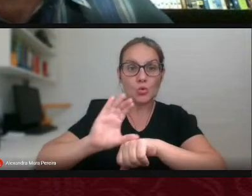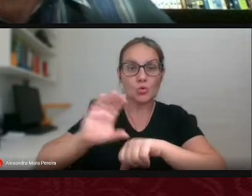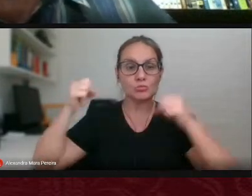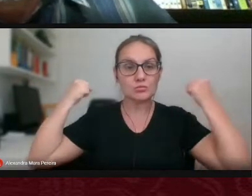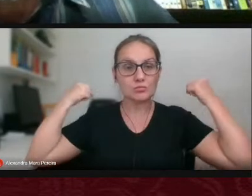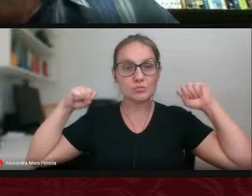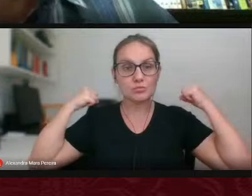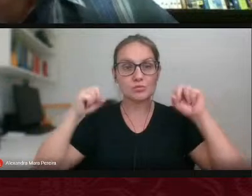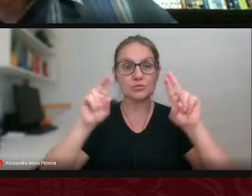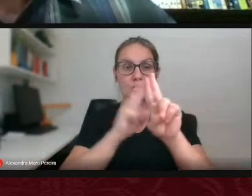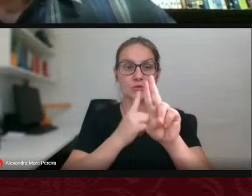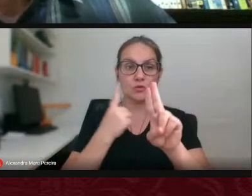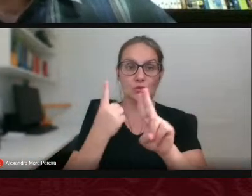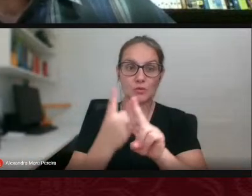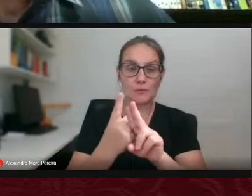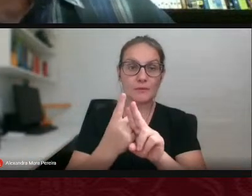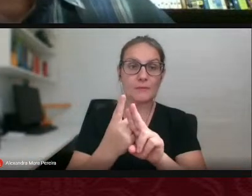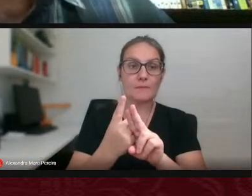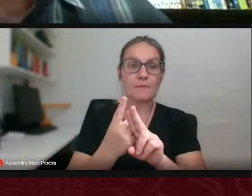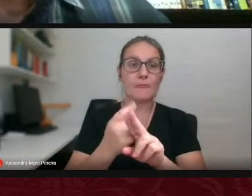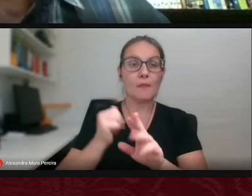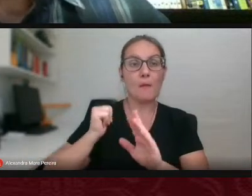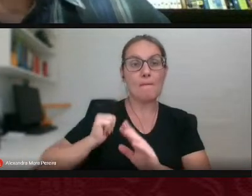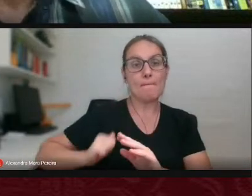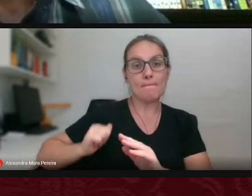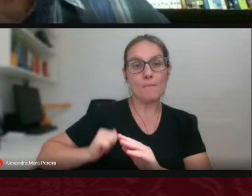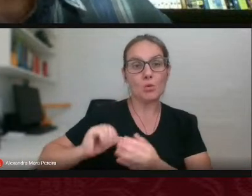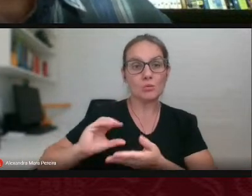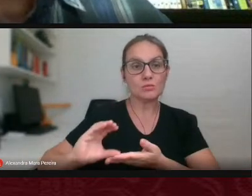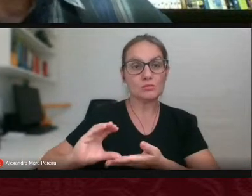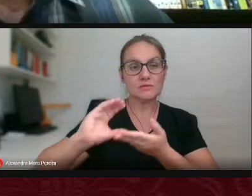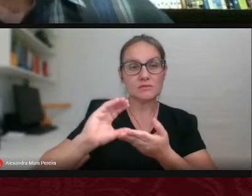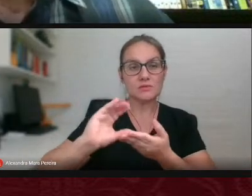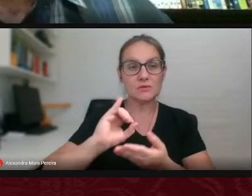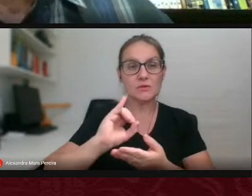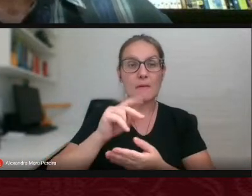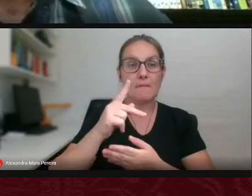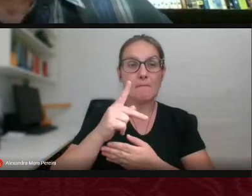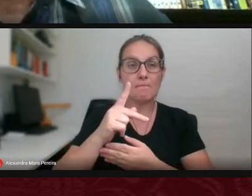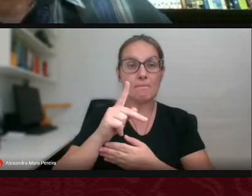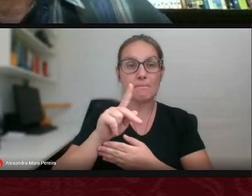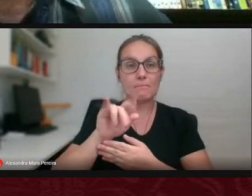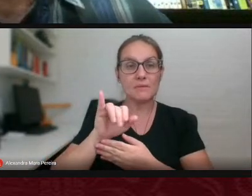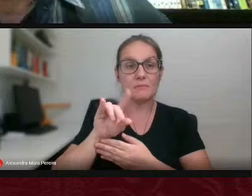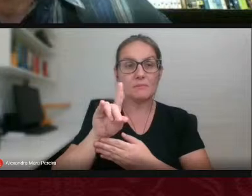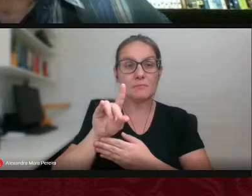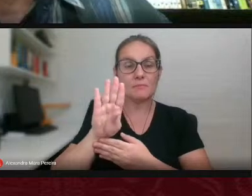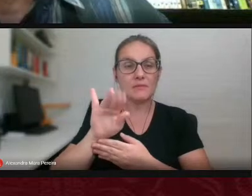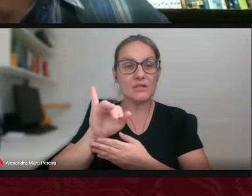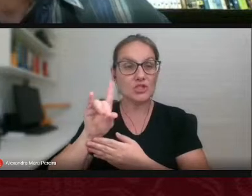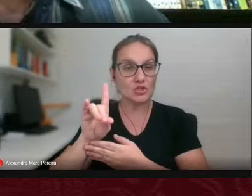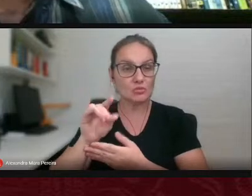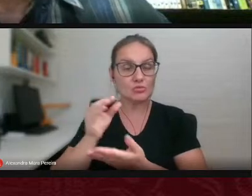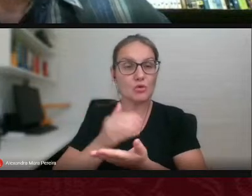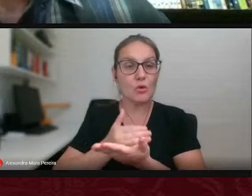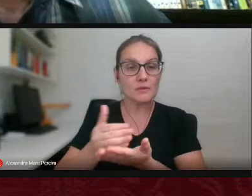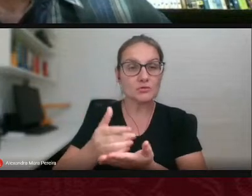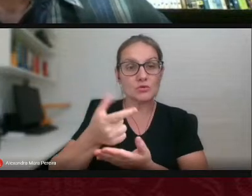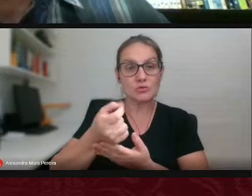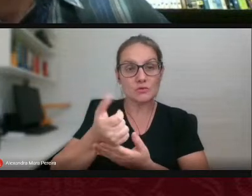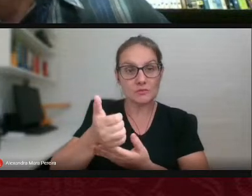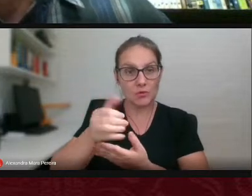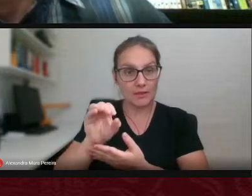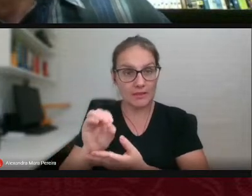programa institucional de bolsas de iniciação à docência, o PIBID, que começou em 2010, né?